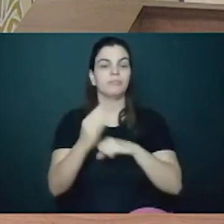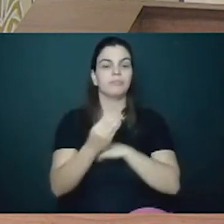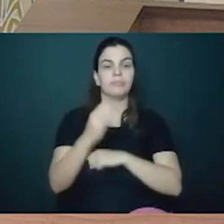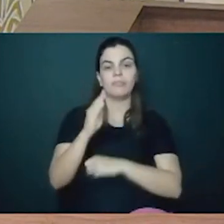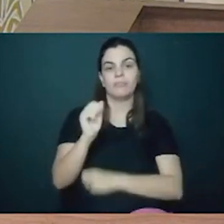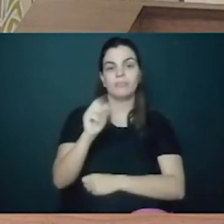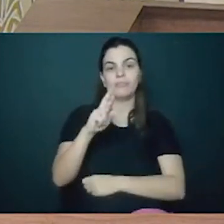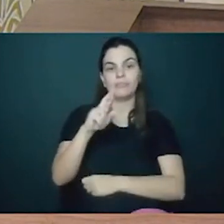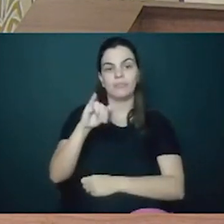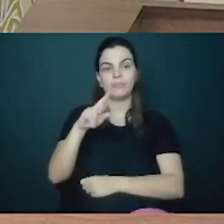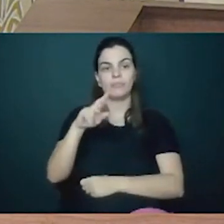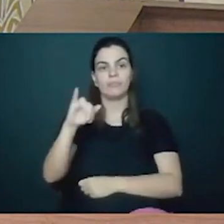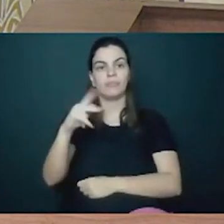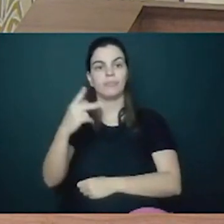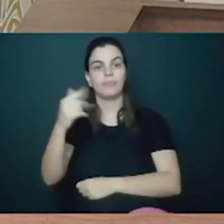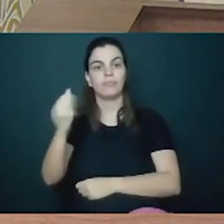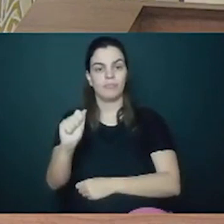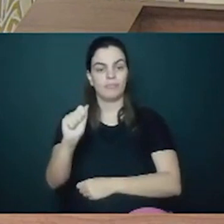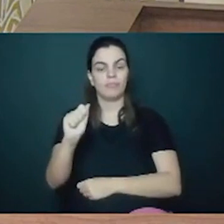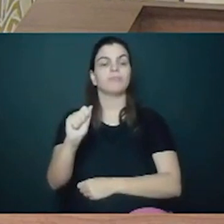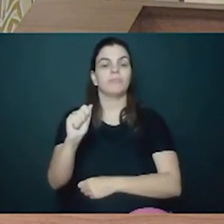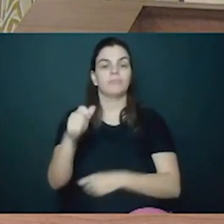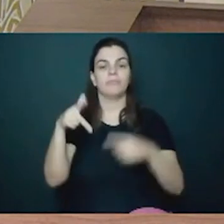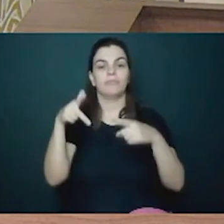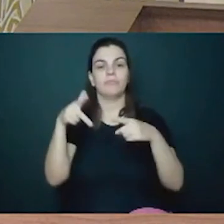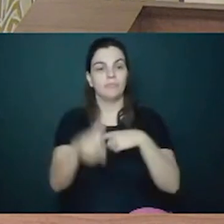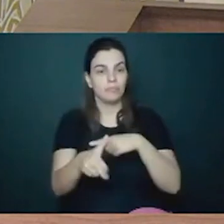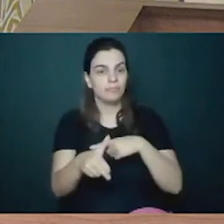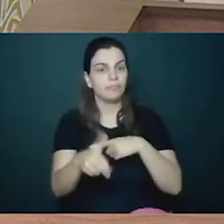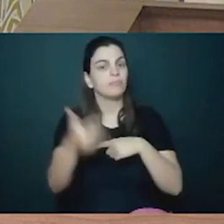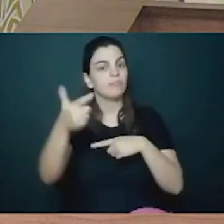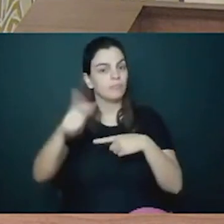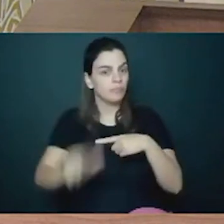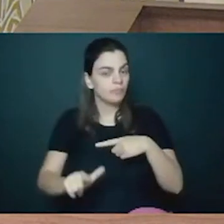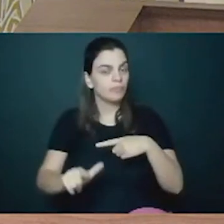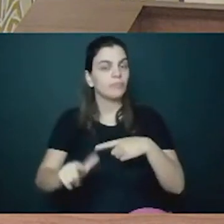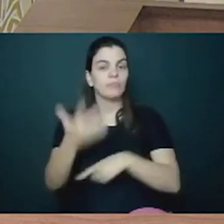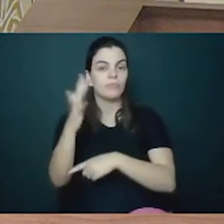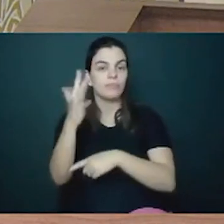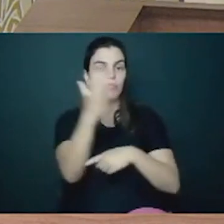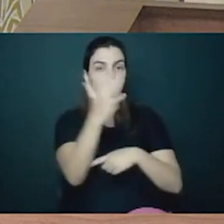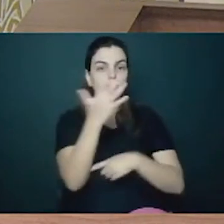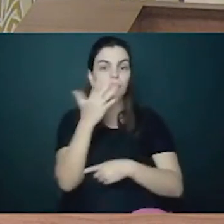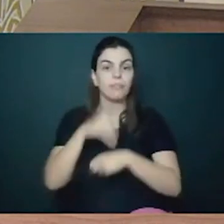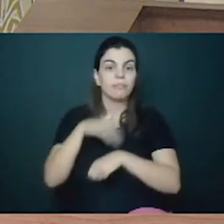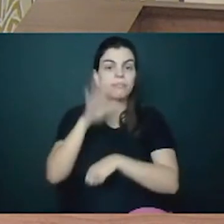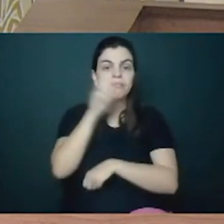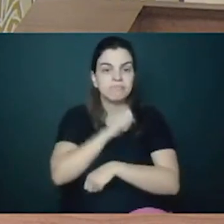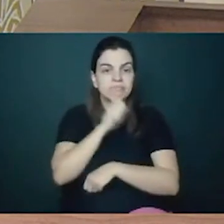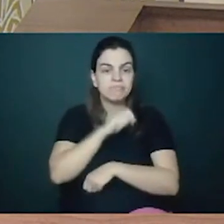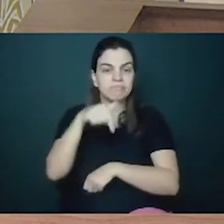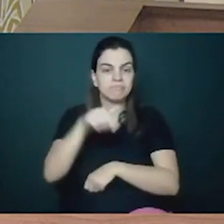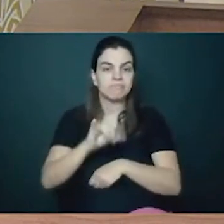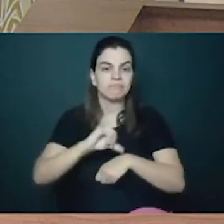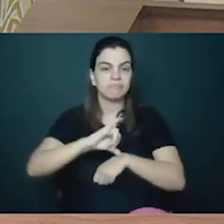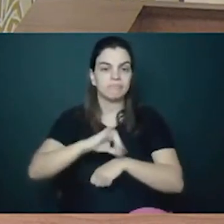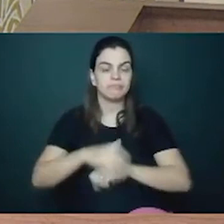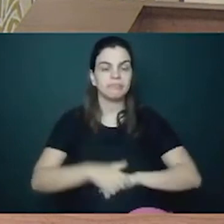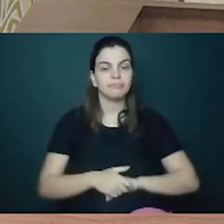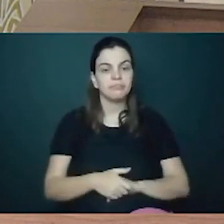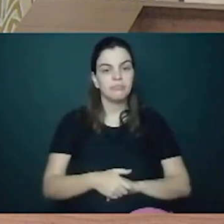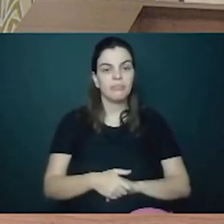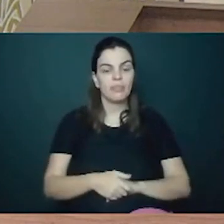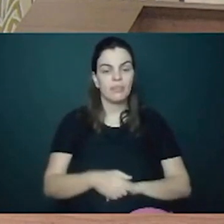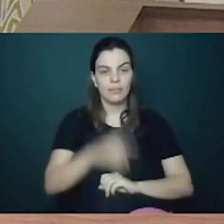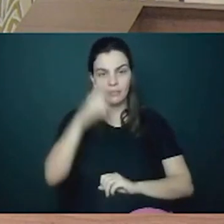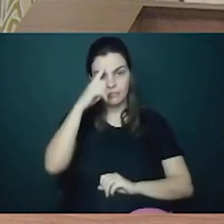Parque da Barreirinha, o segundo parque mais antigo da nossa capital paranaense. A ideia surgiu através de